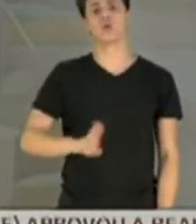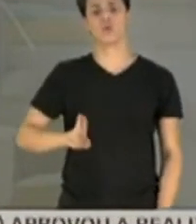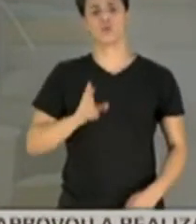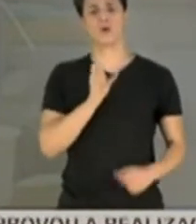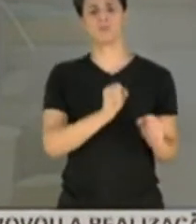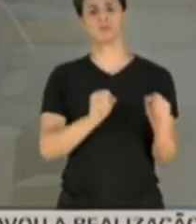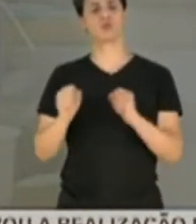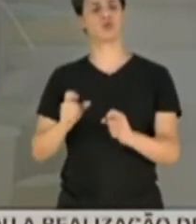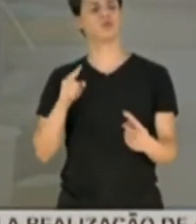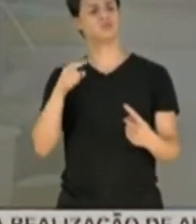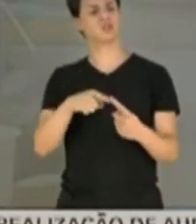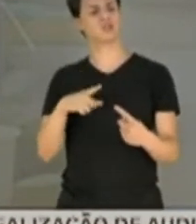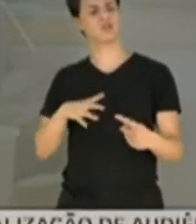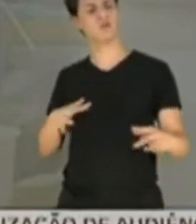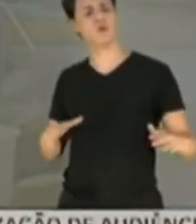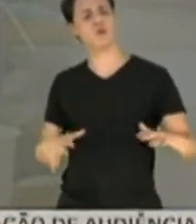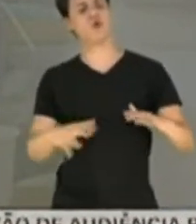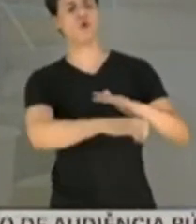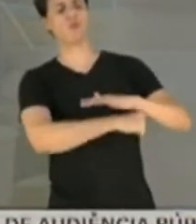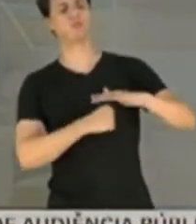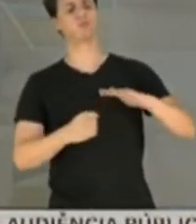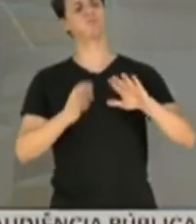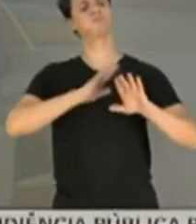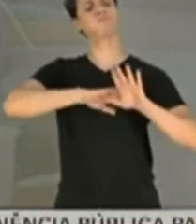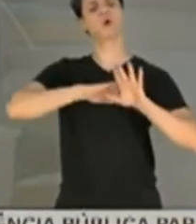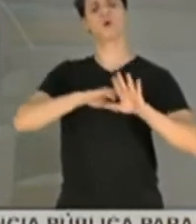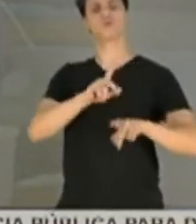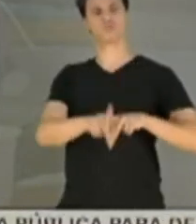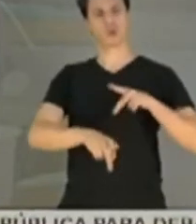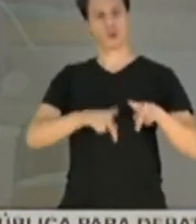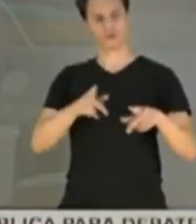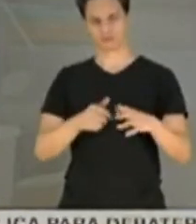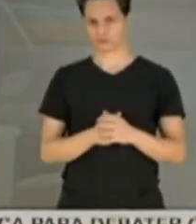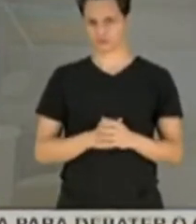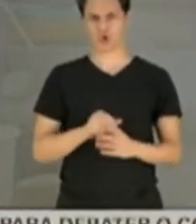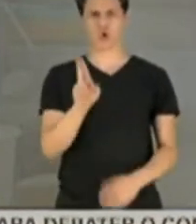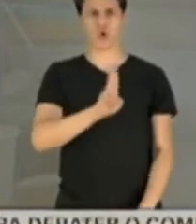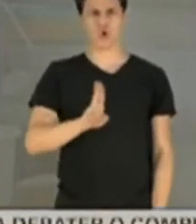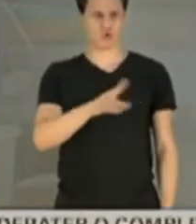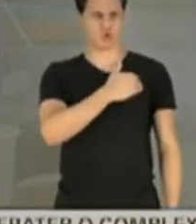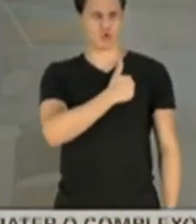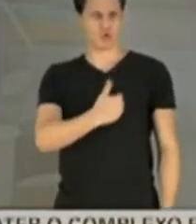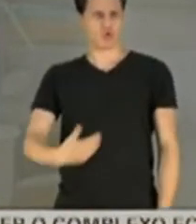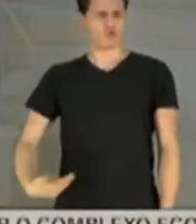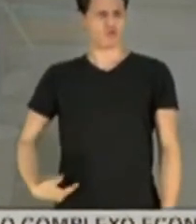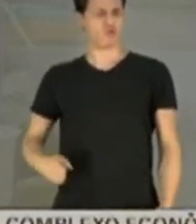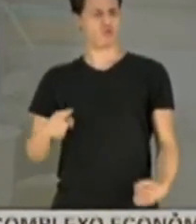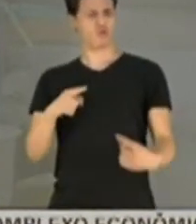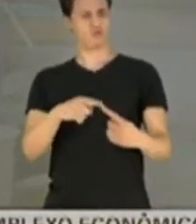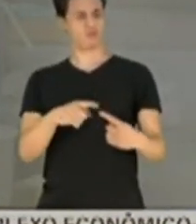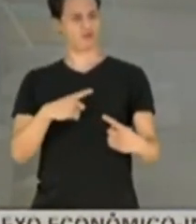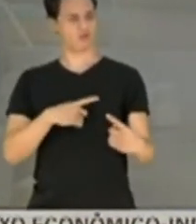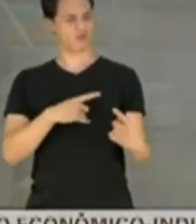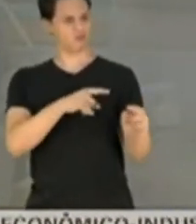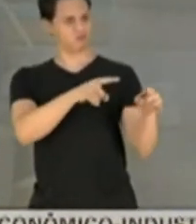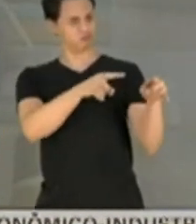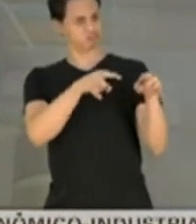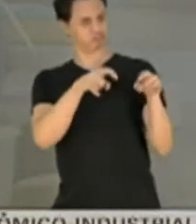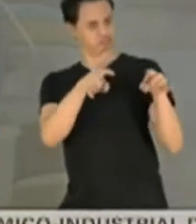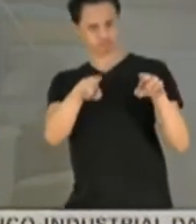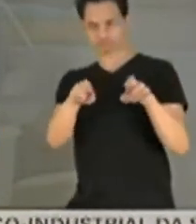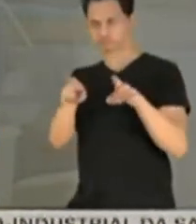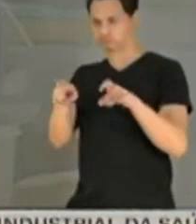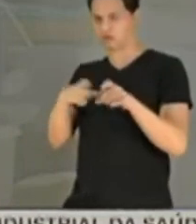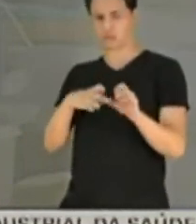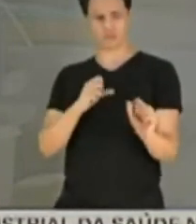para tirar do povo. Usa a República, para atender os seus caprichos, o seu projeto